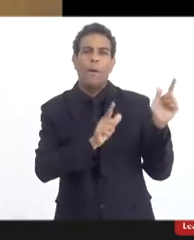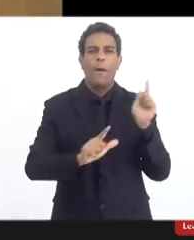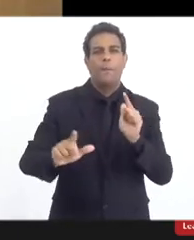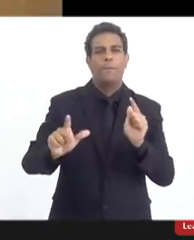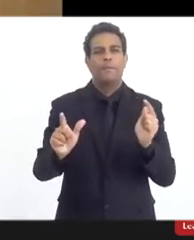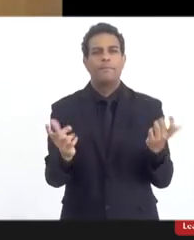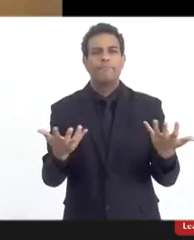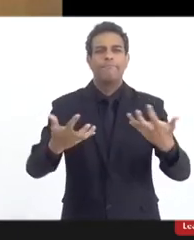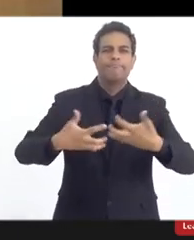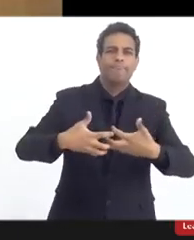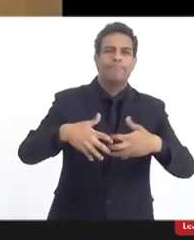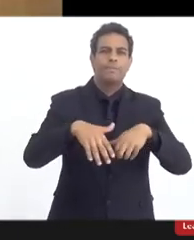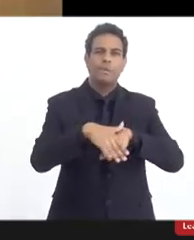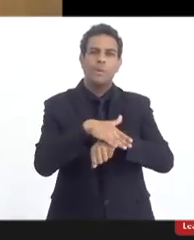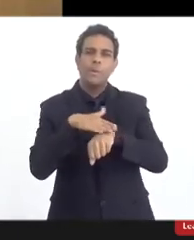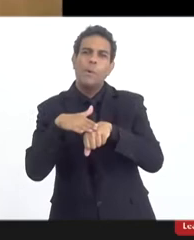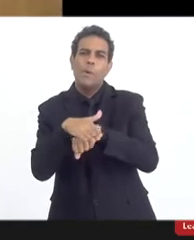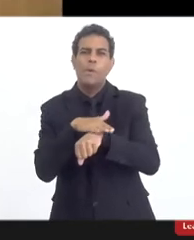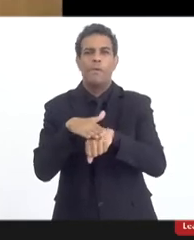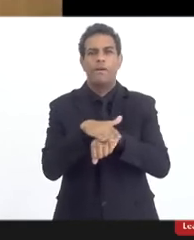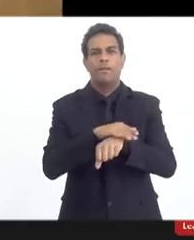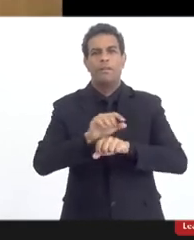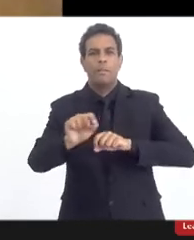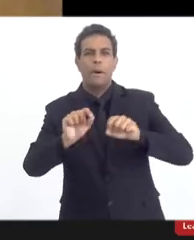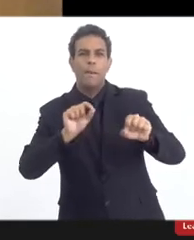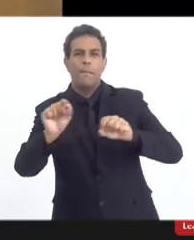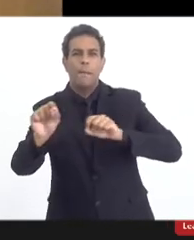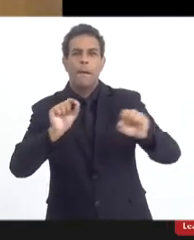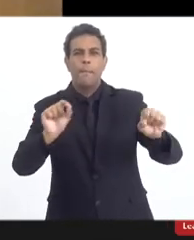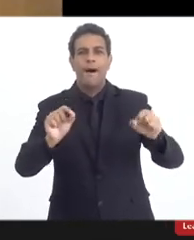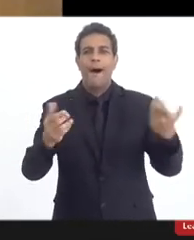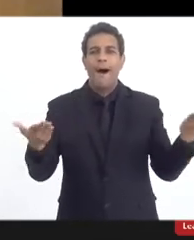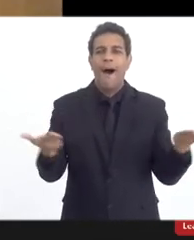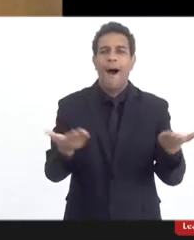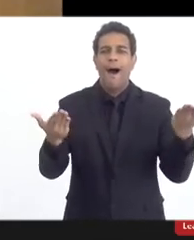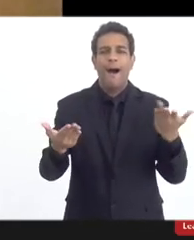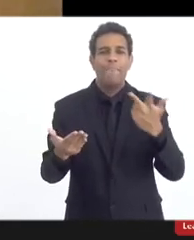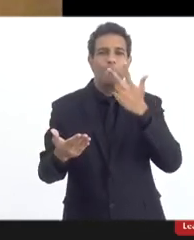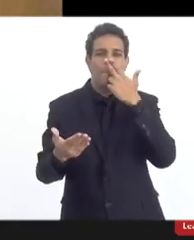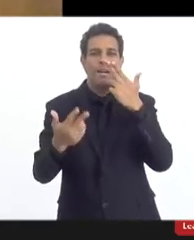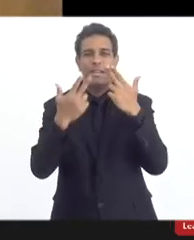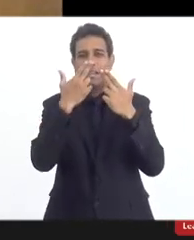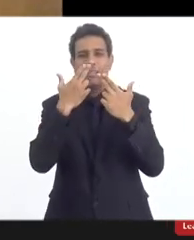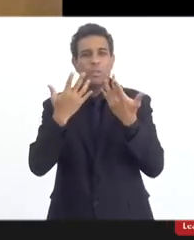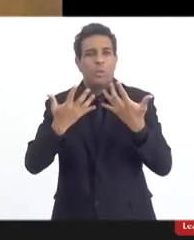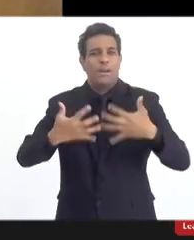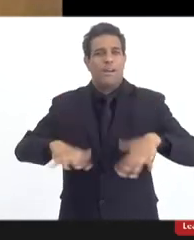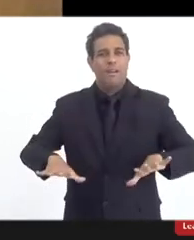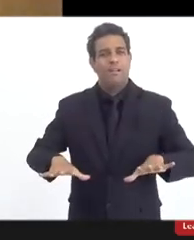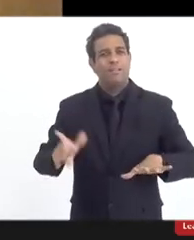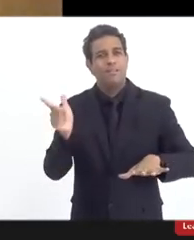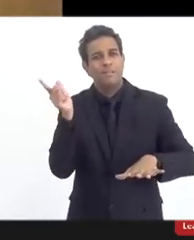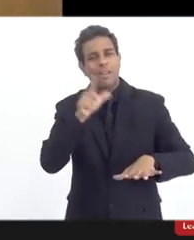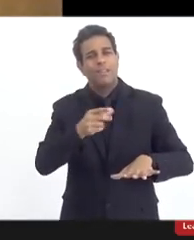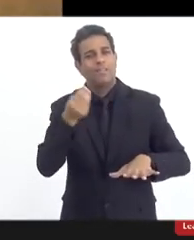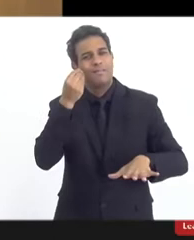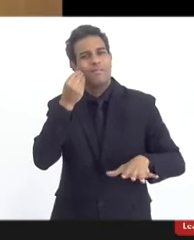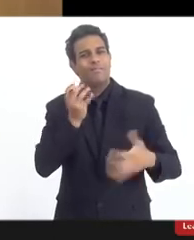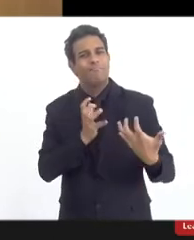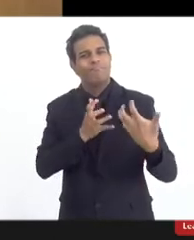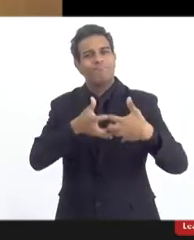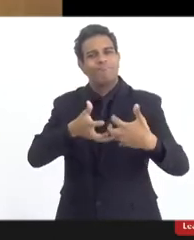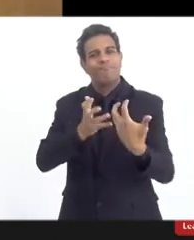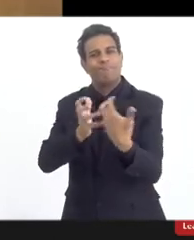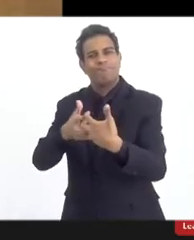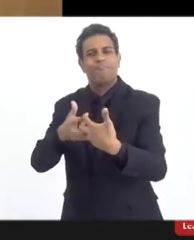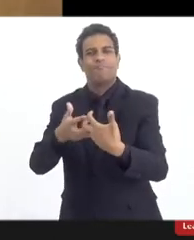mesmo com aqueles que infelizmente estão buscando não diálogo, mas que nós busquemos